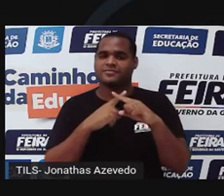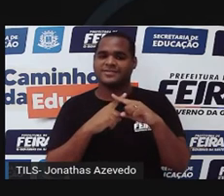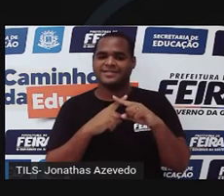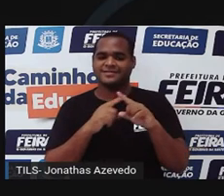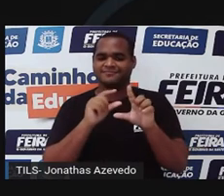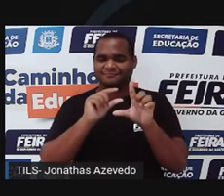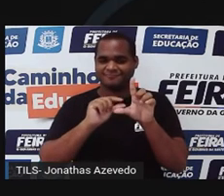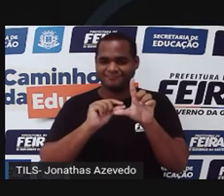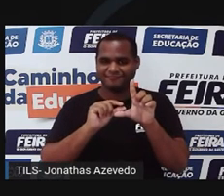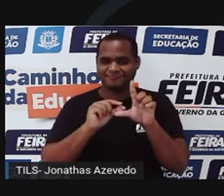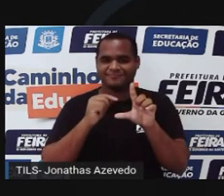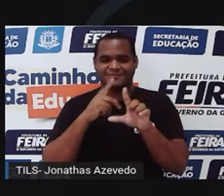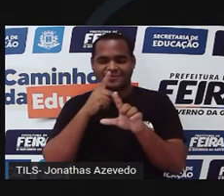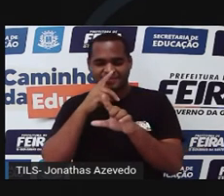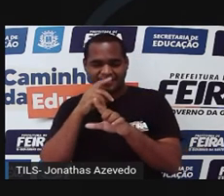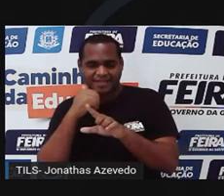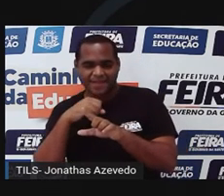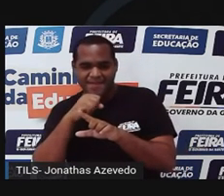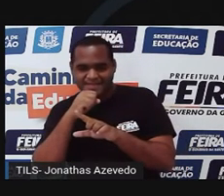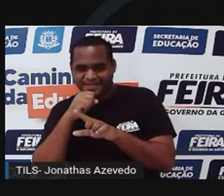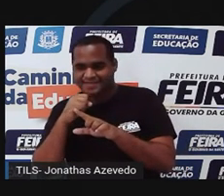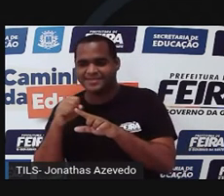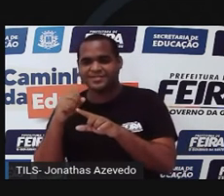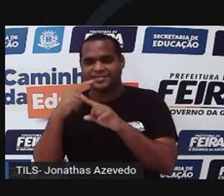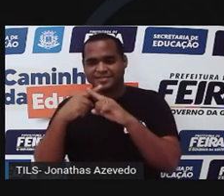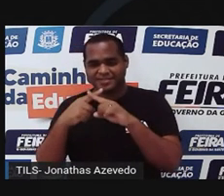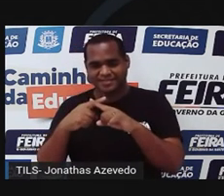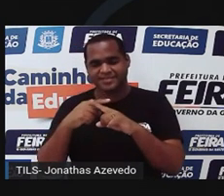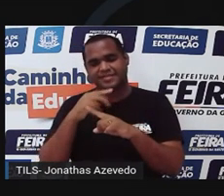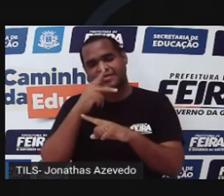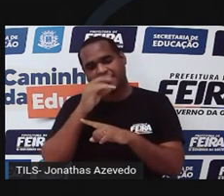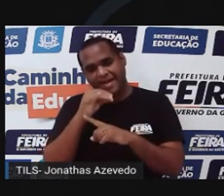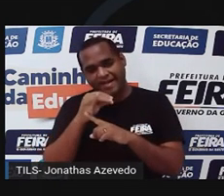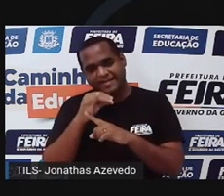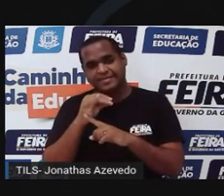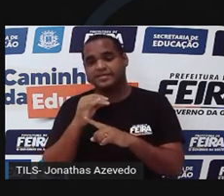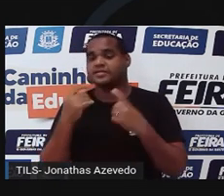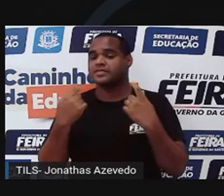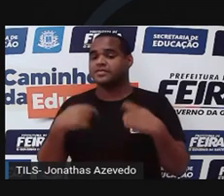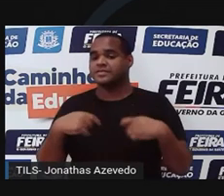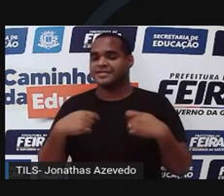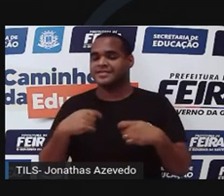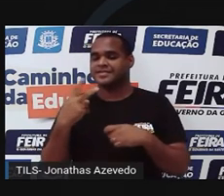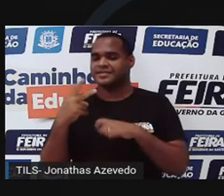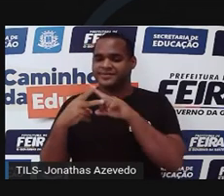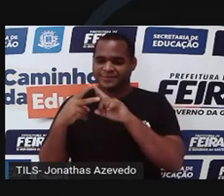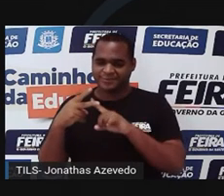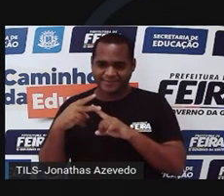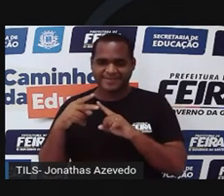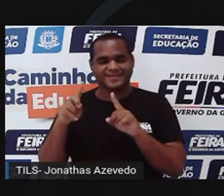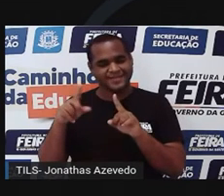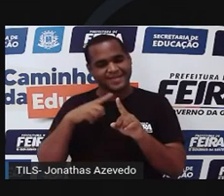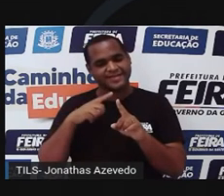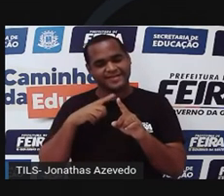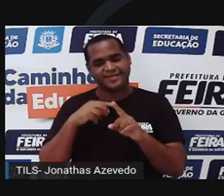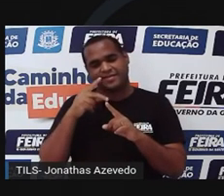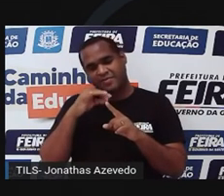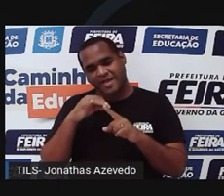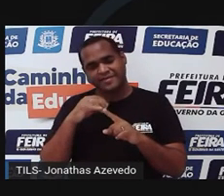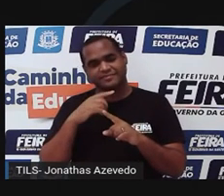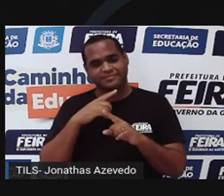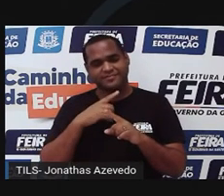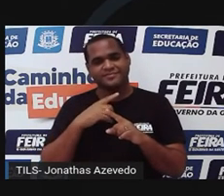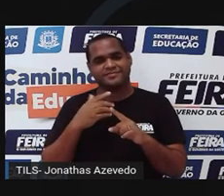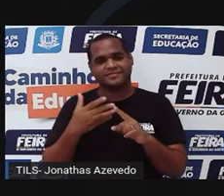da mãe e o X do pai. Então ela precisa de ter dos dois genitores, né? Dos pais isso.